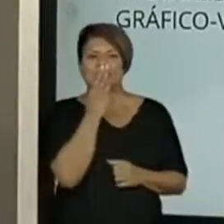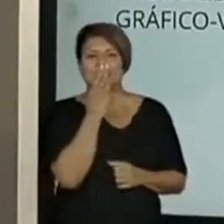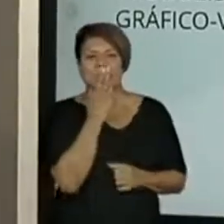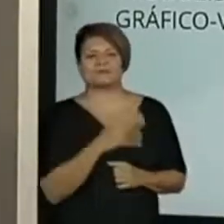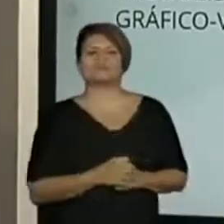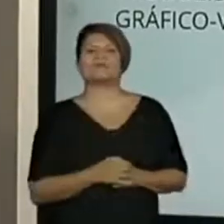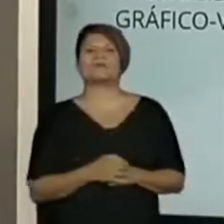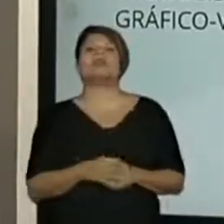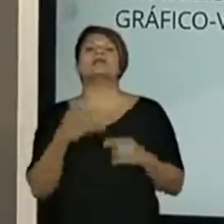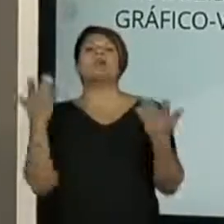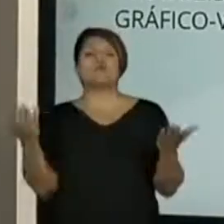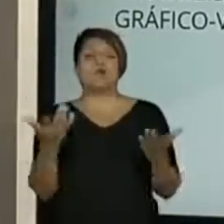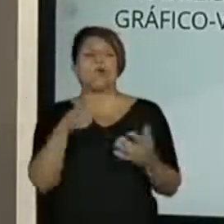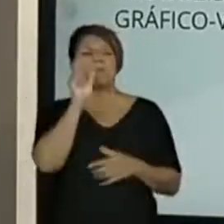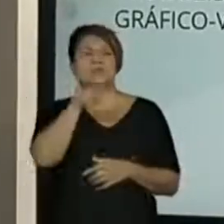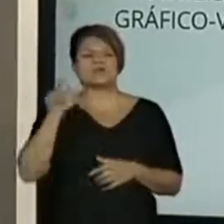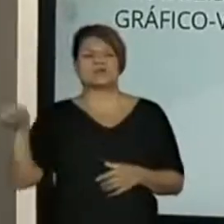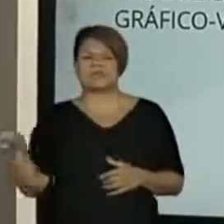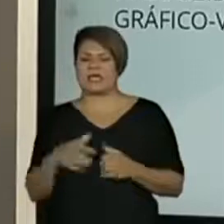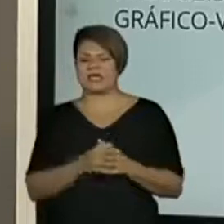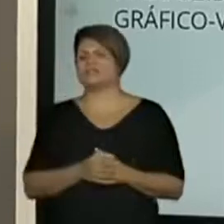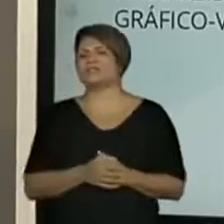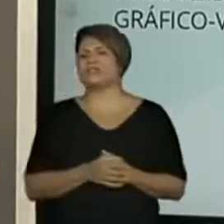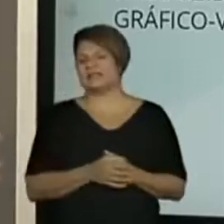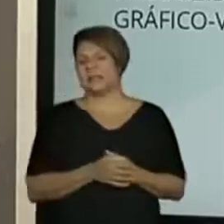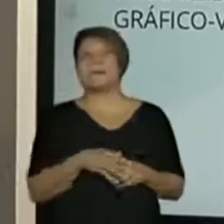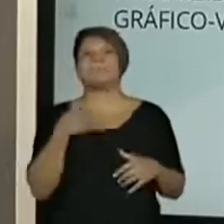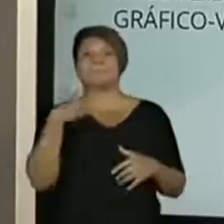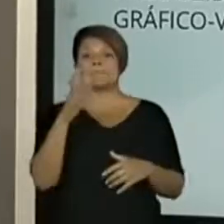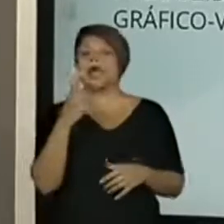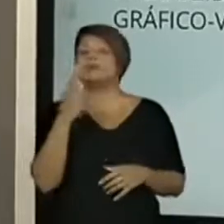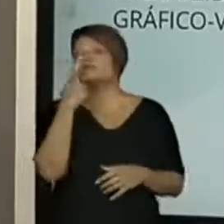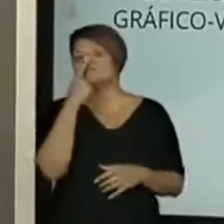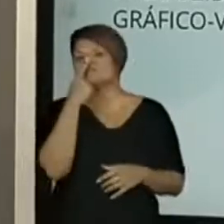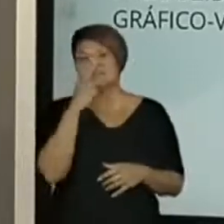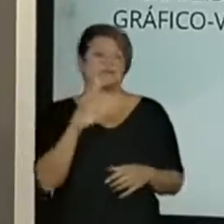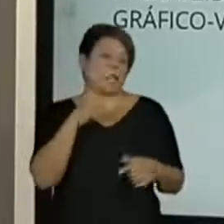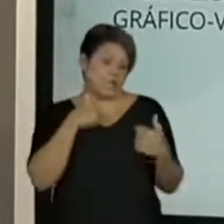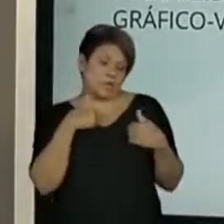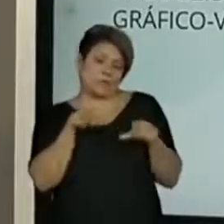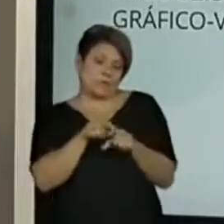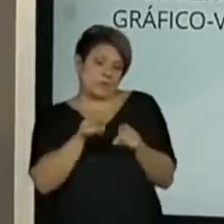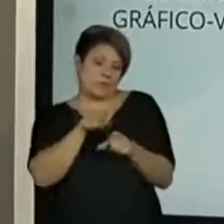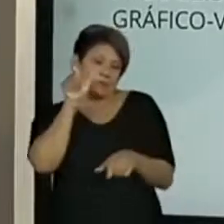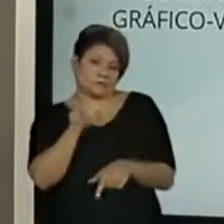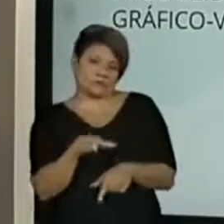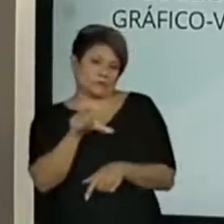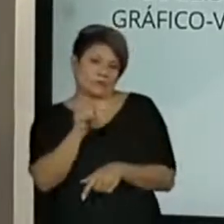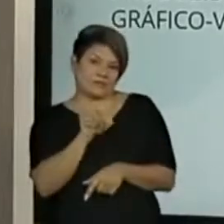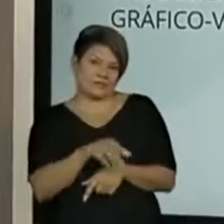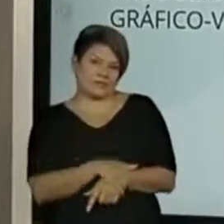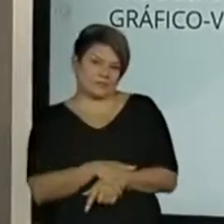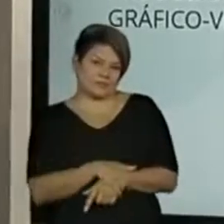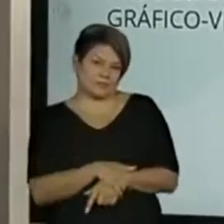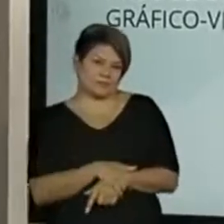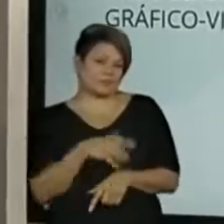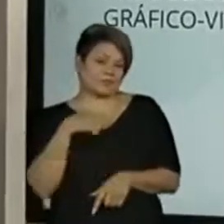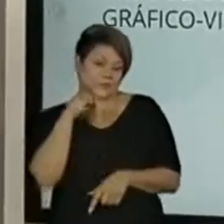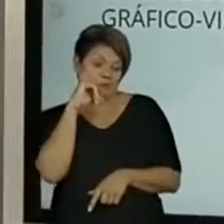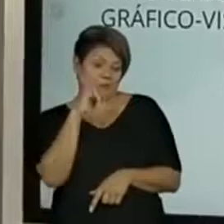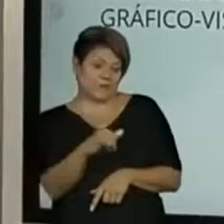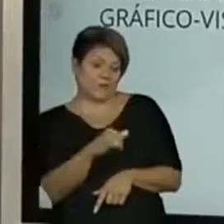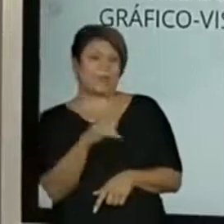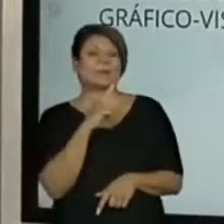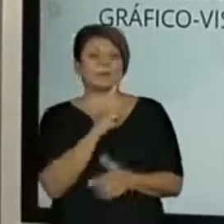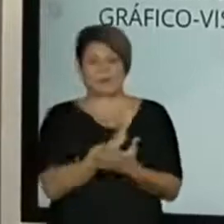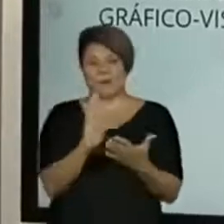vocês mais gostam, mais se identificam, mais amam? Eu também tenho a minha personagem preferida. E vou dizer que acho que